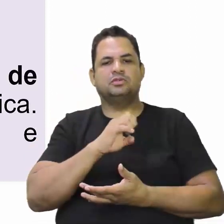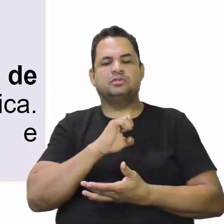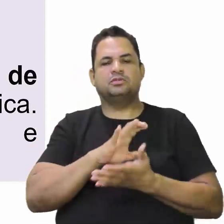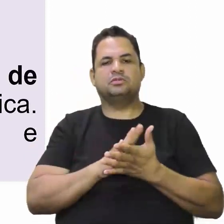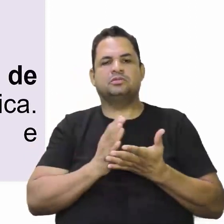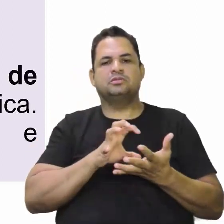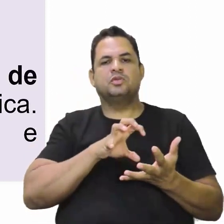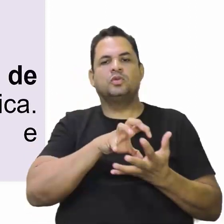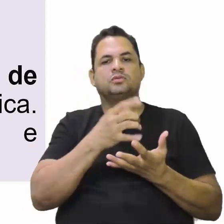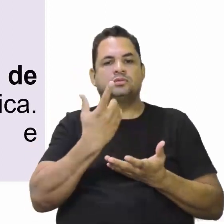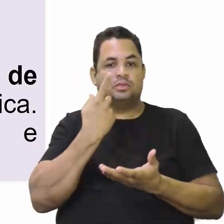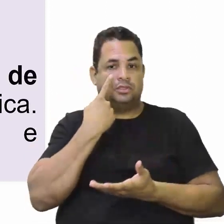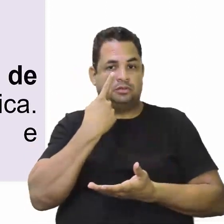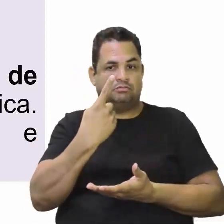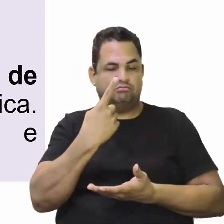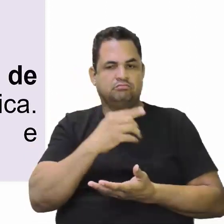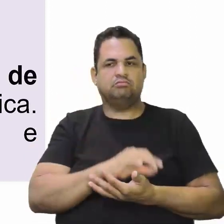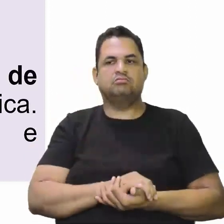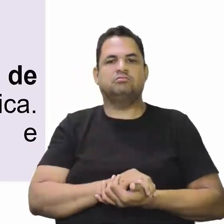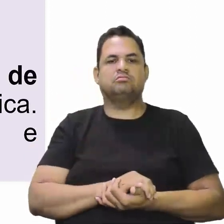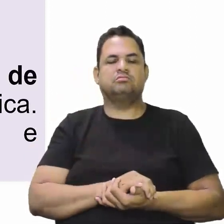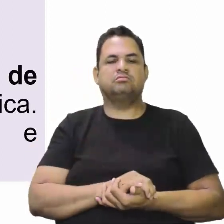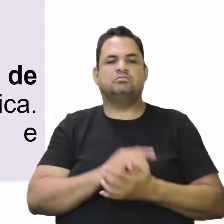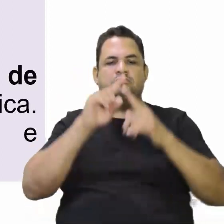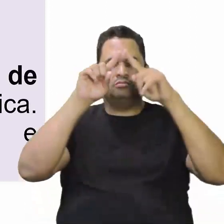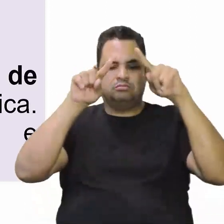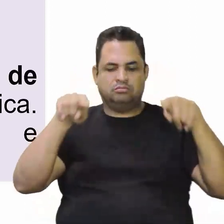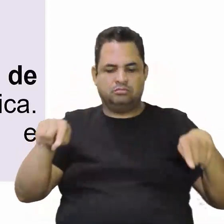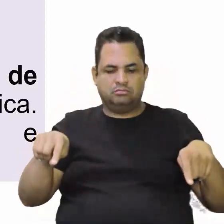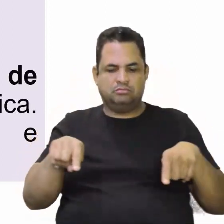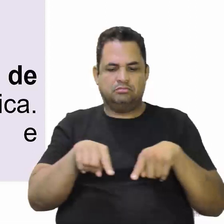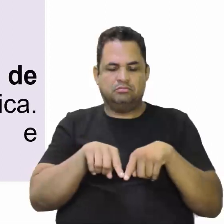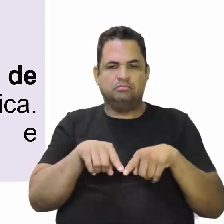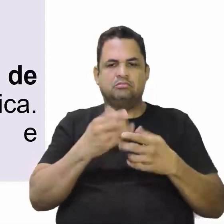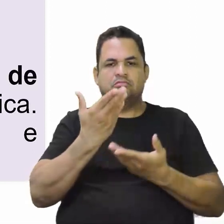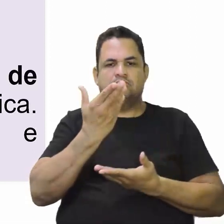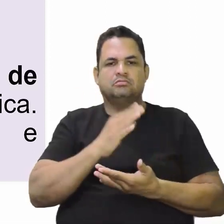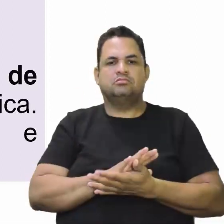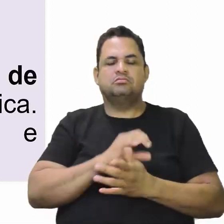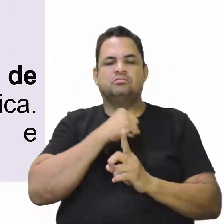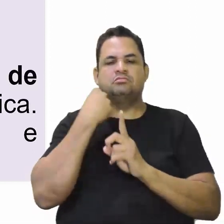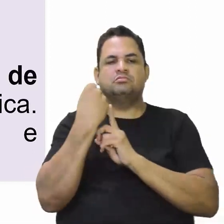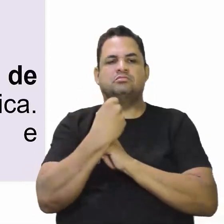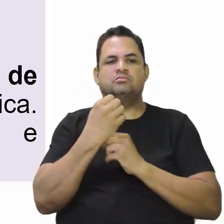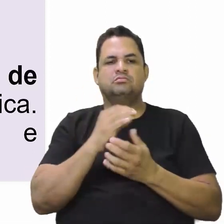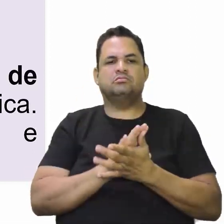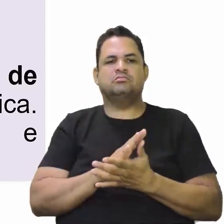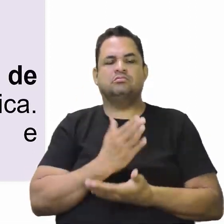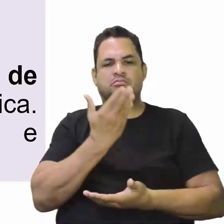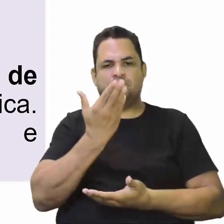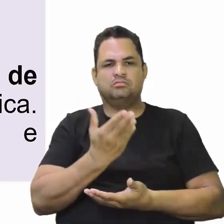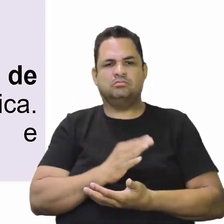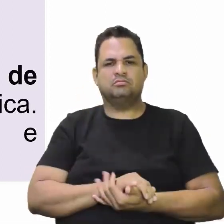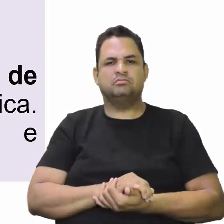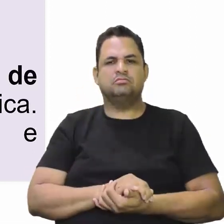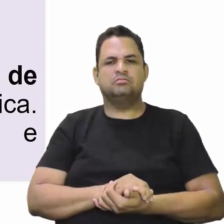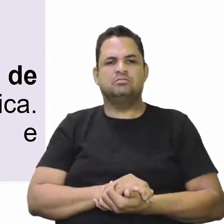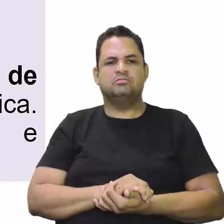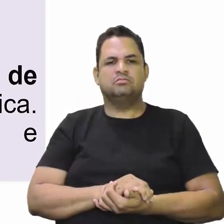Como eu mostrei naquela pirâmide social que eu mostrei para vocês ainda agora.